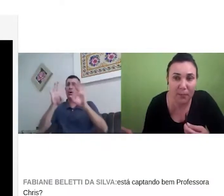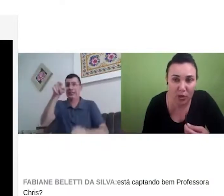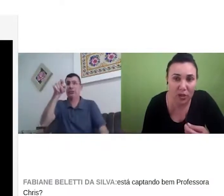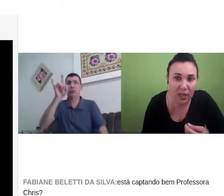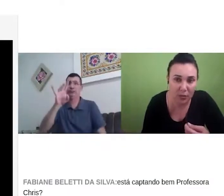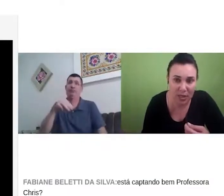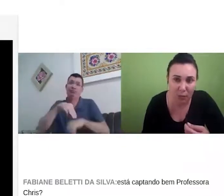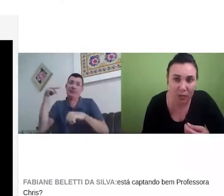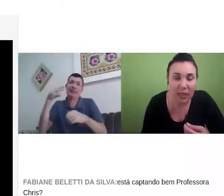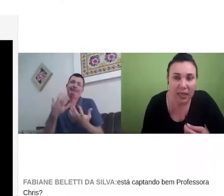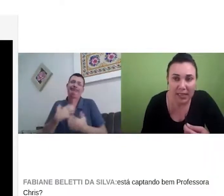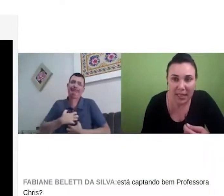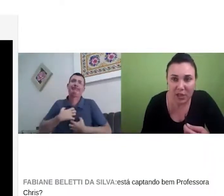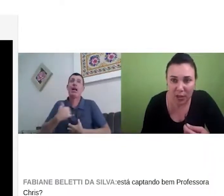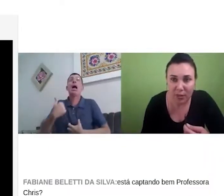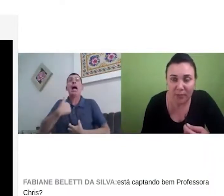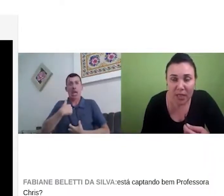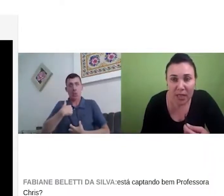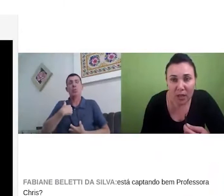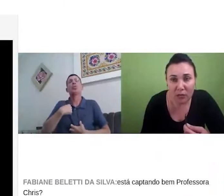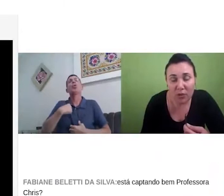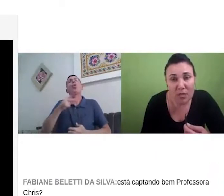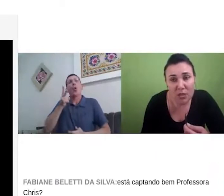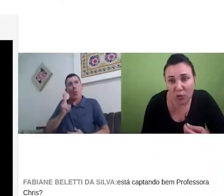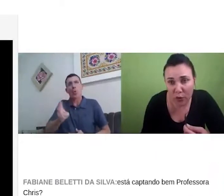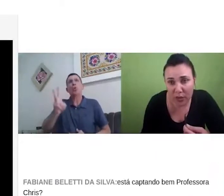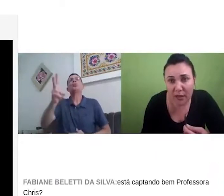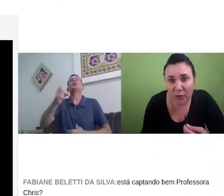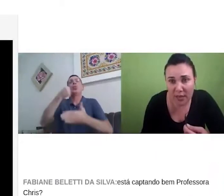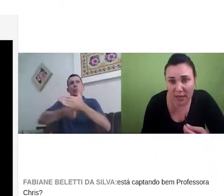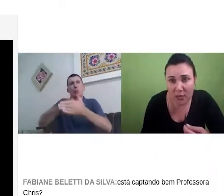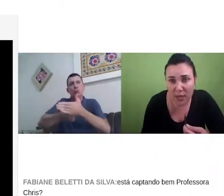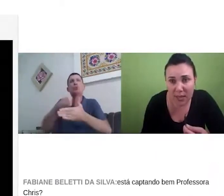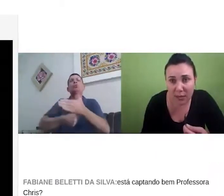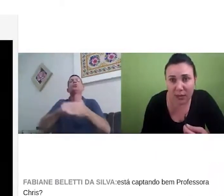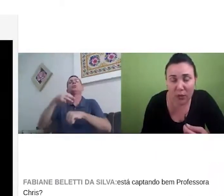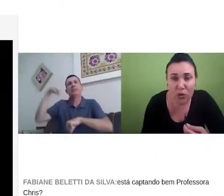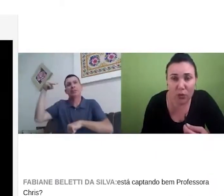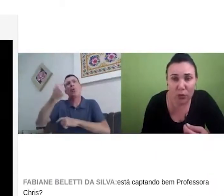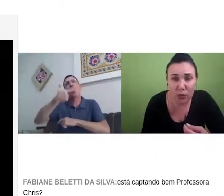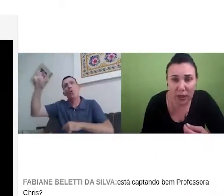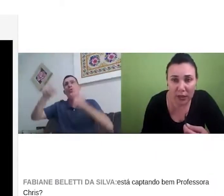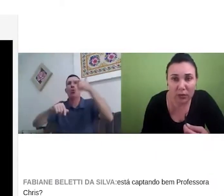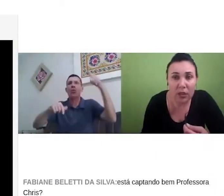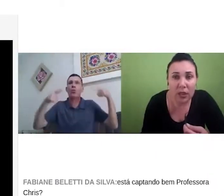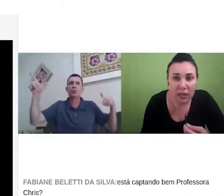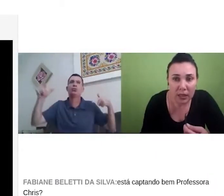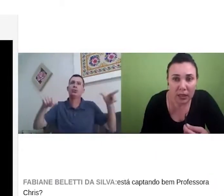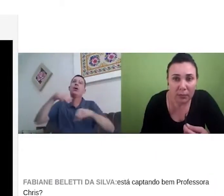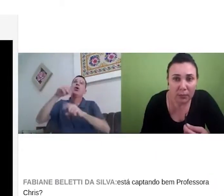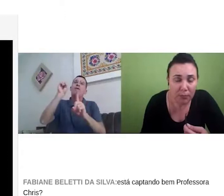fazer esse papel de tradução em sala de aula. Eu não me senti confortável com essa situação. Eu continuo lutando